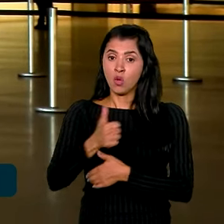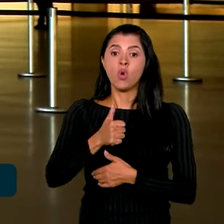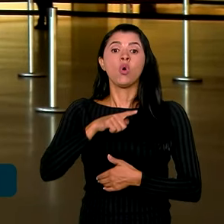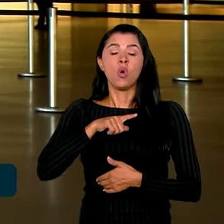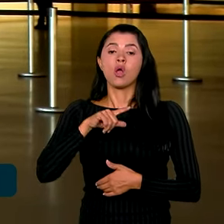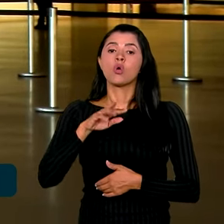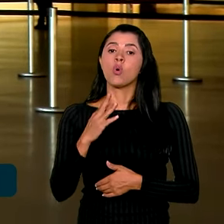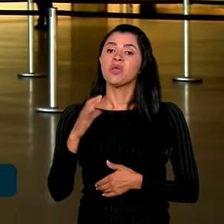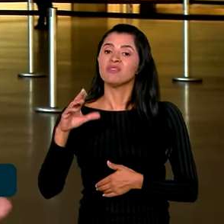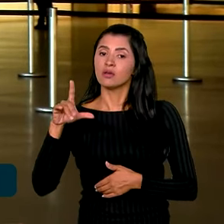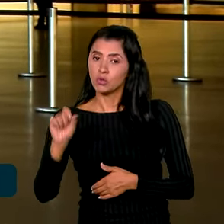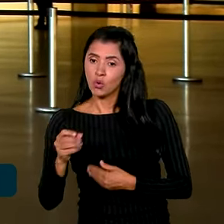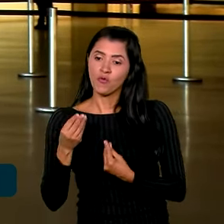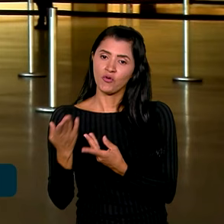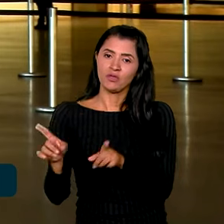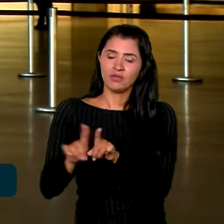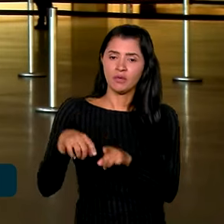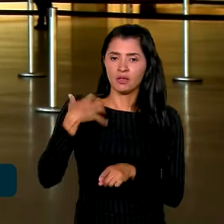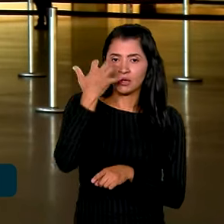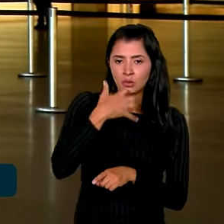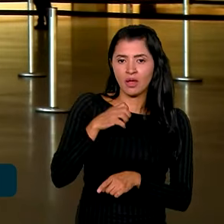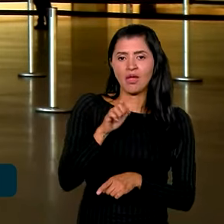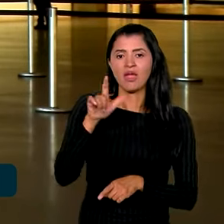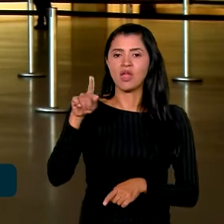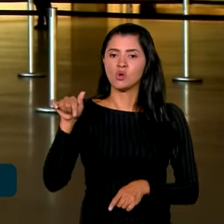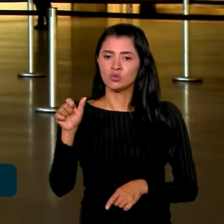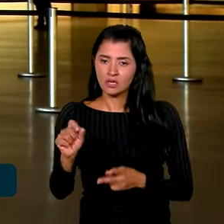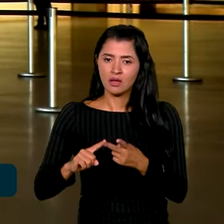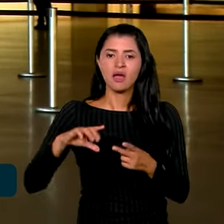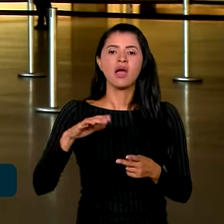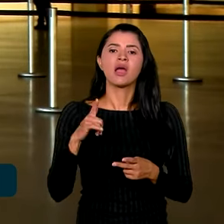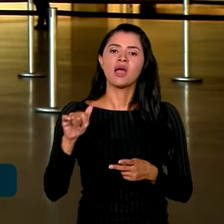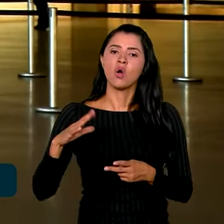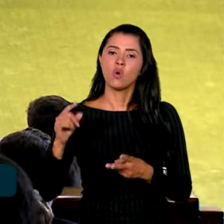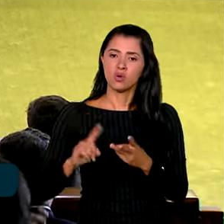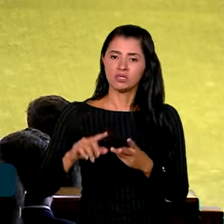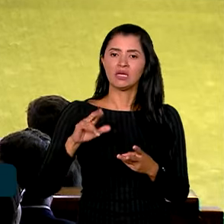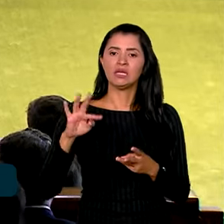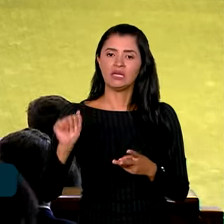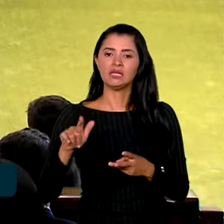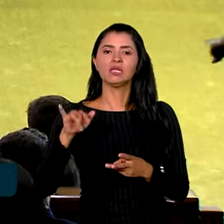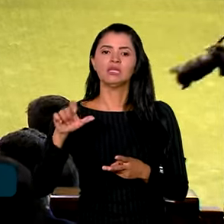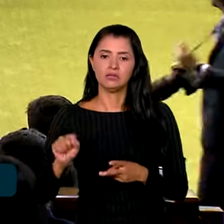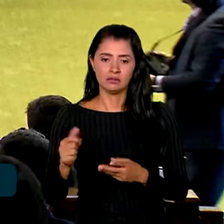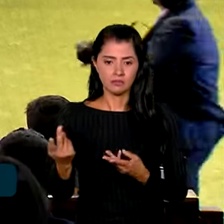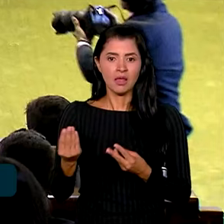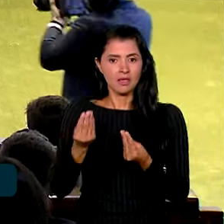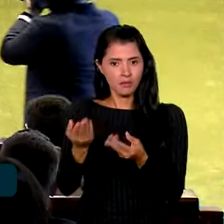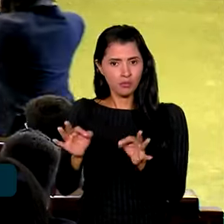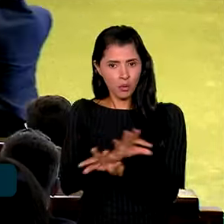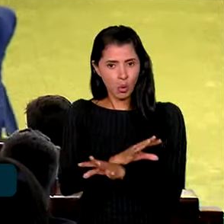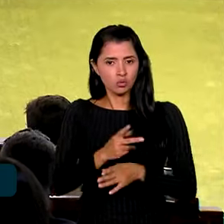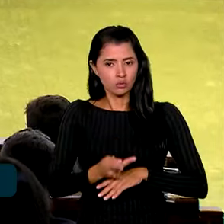homenagem póstuma foi feita também às cantoras Elza Soares, Gal Costa e Rita Lee. Após a entrega das insígnias,